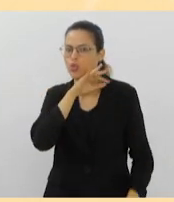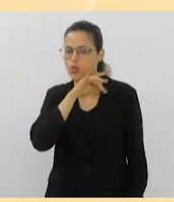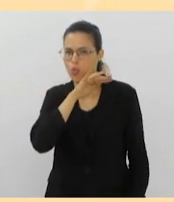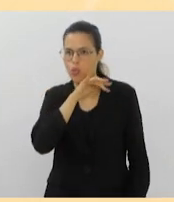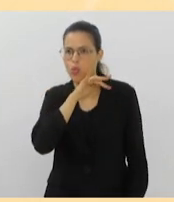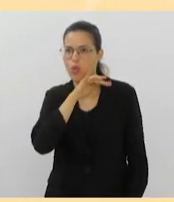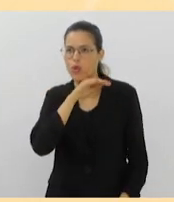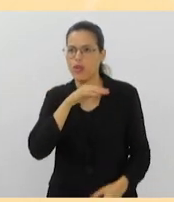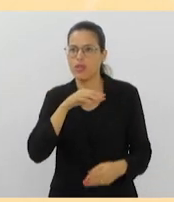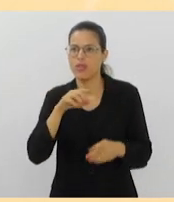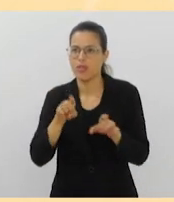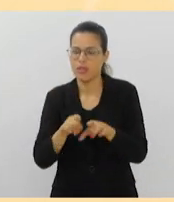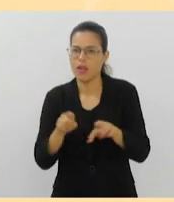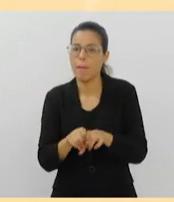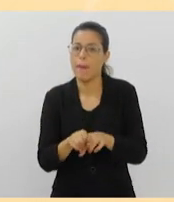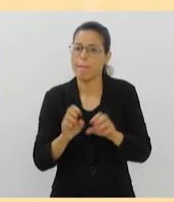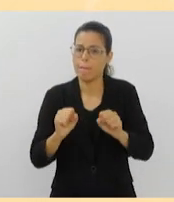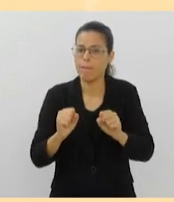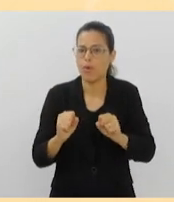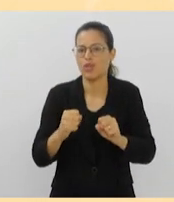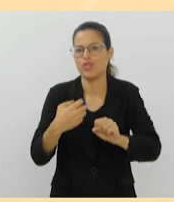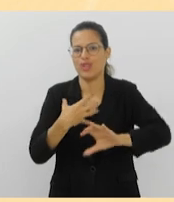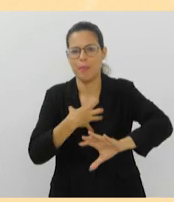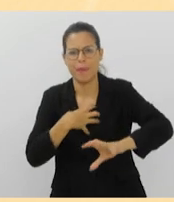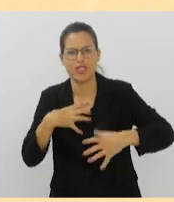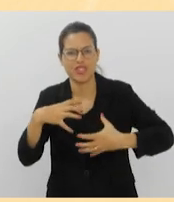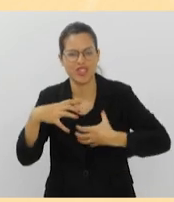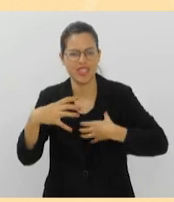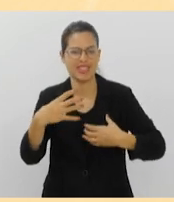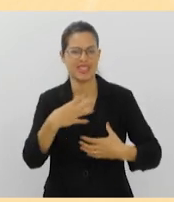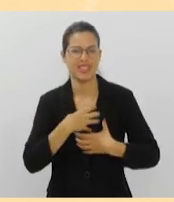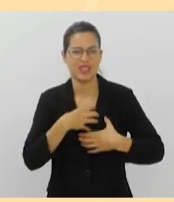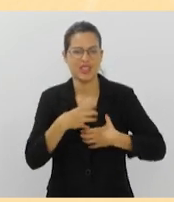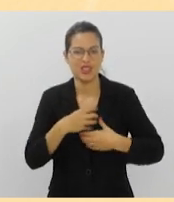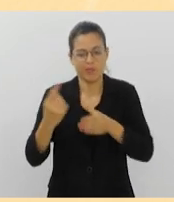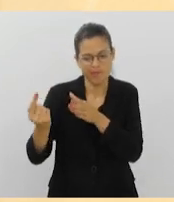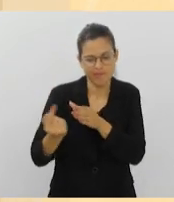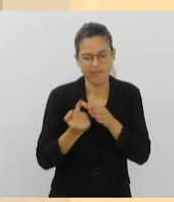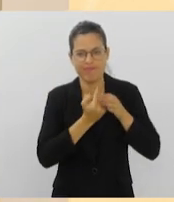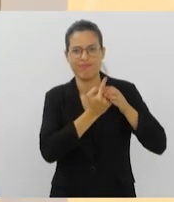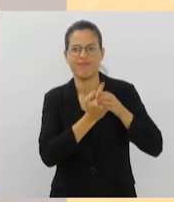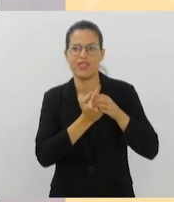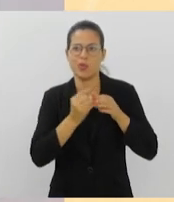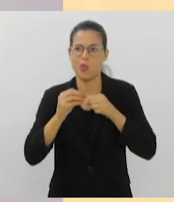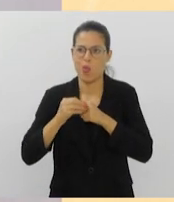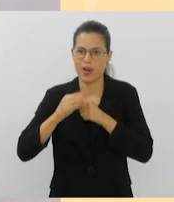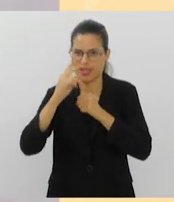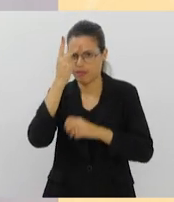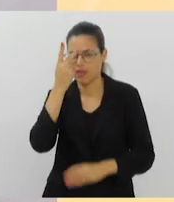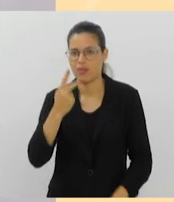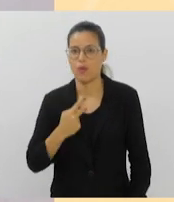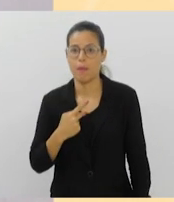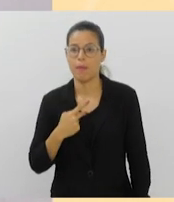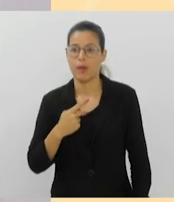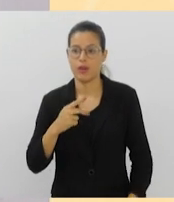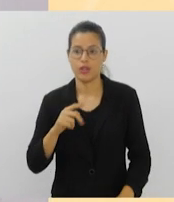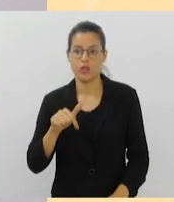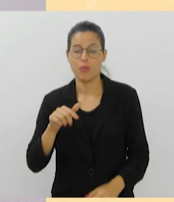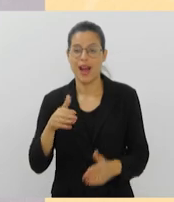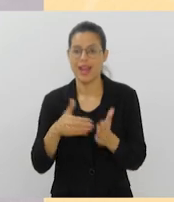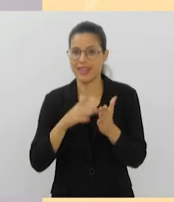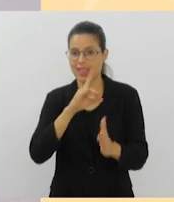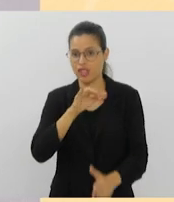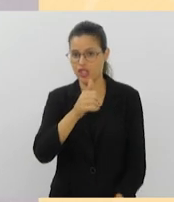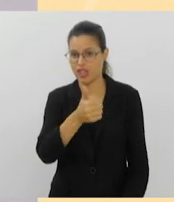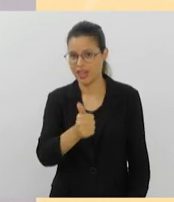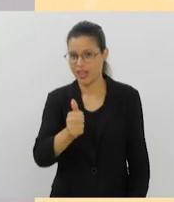tornar uma janela para a empatia, o sentimento de pertencimento e o autoconhecimento. Um Só fica em cartaz até o dia